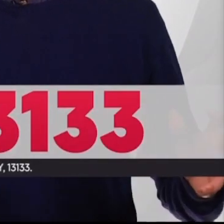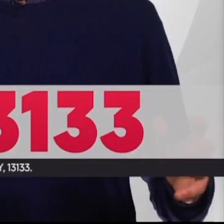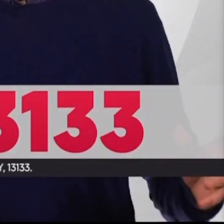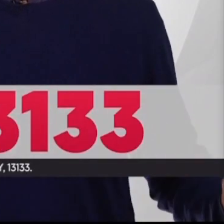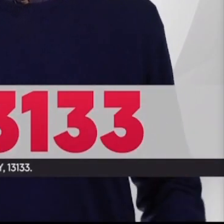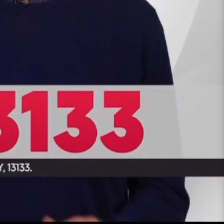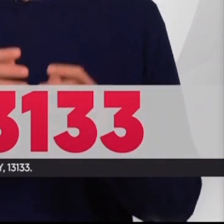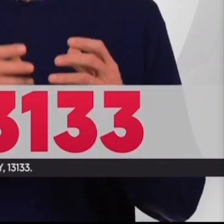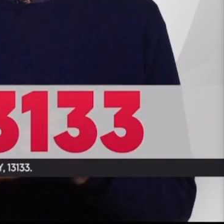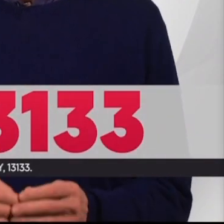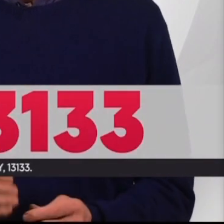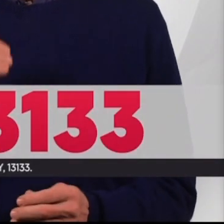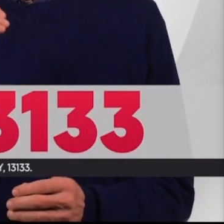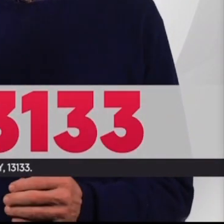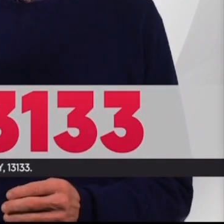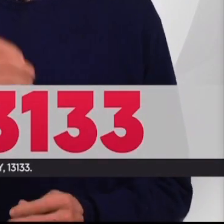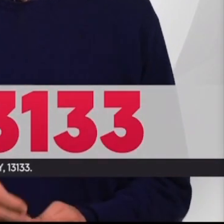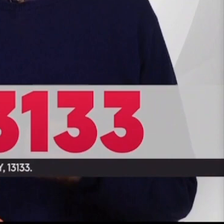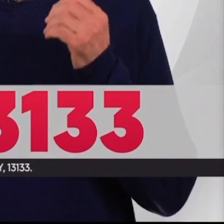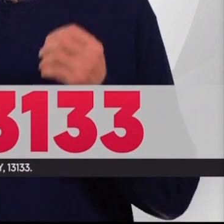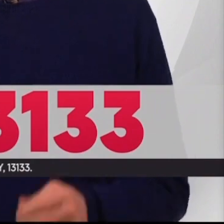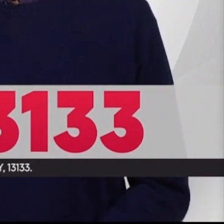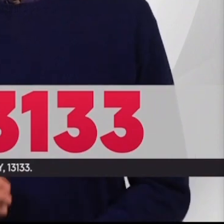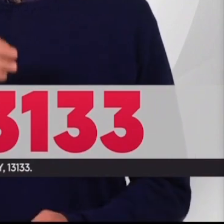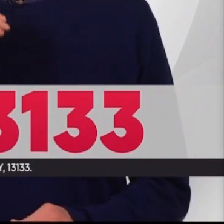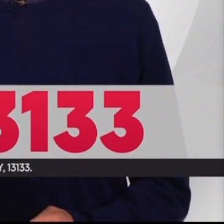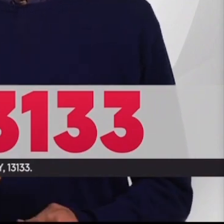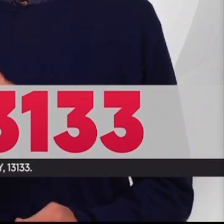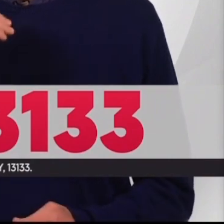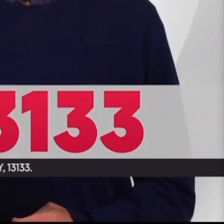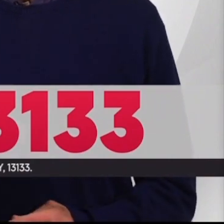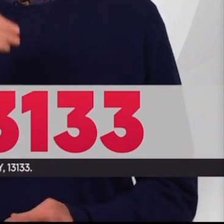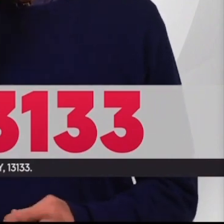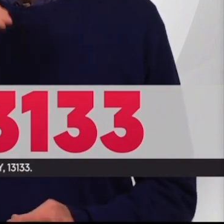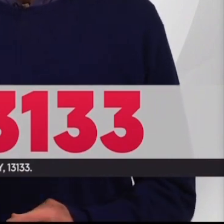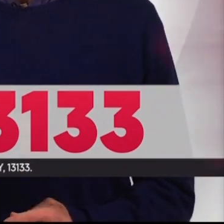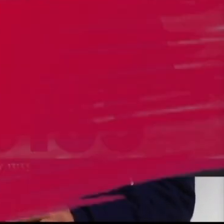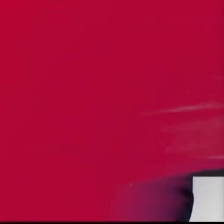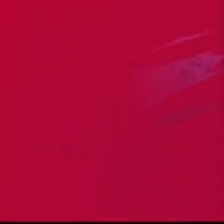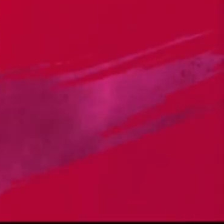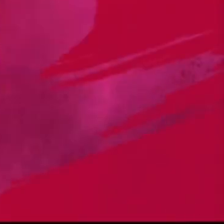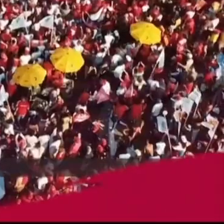universal e incondicional já. Suplice 13333.